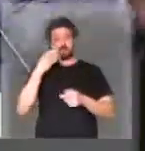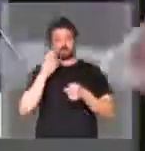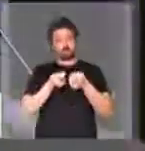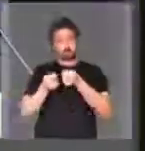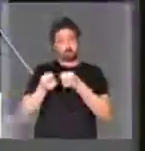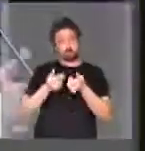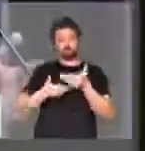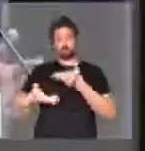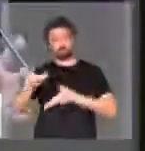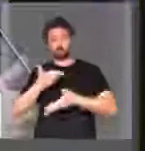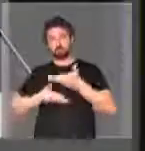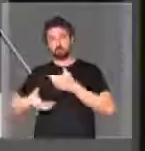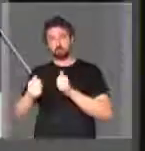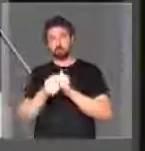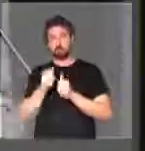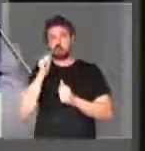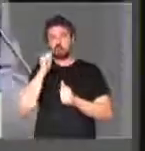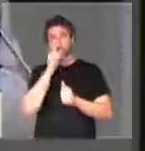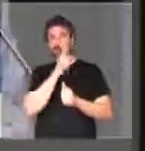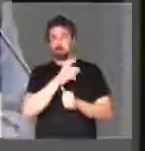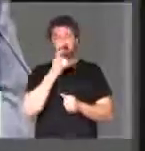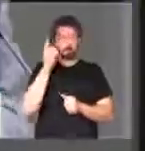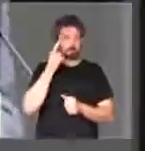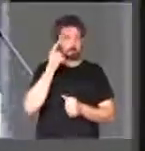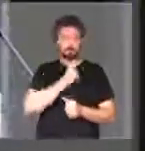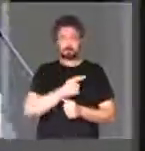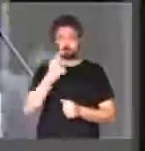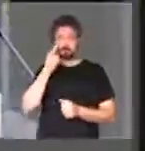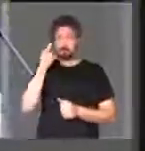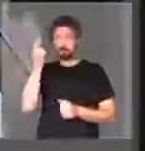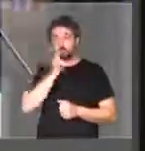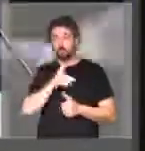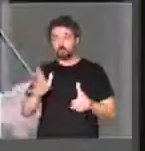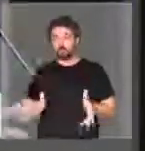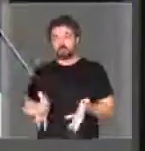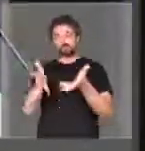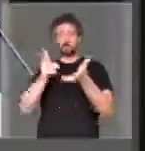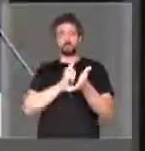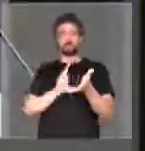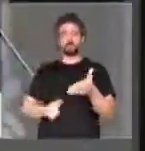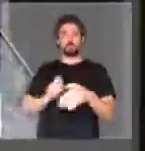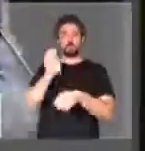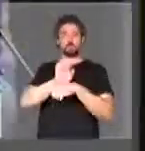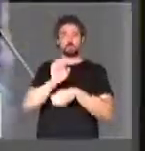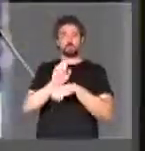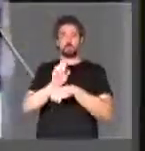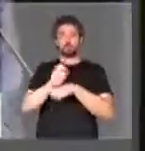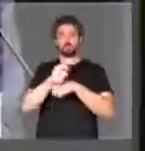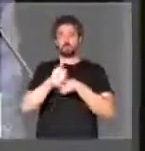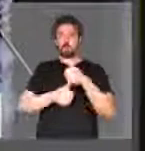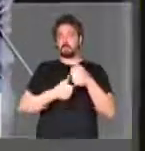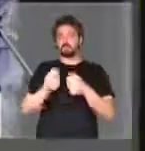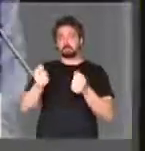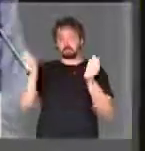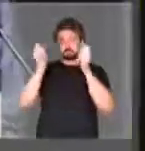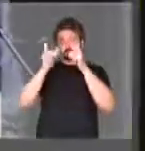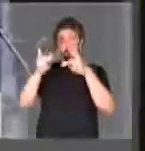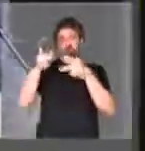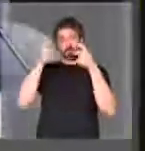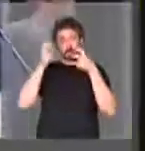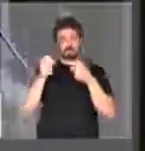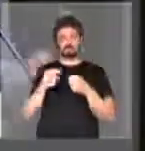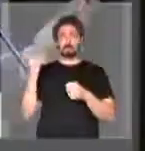junto com a bancada toda do Amapá, para ver se nós conseguimos animar o governo do Estado a perceber a